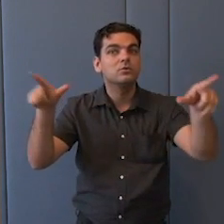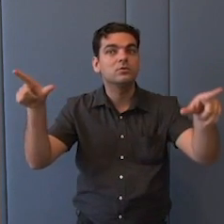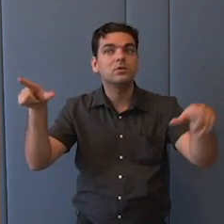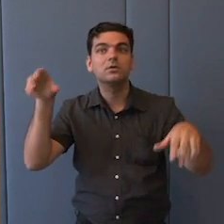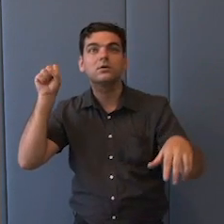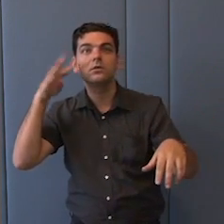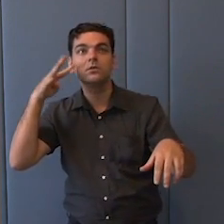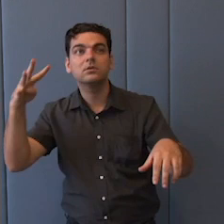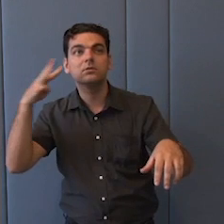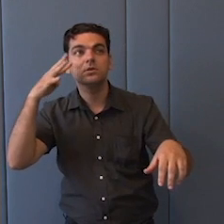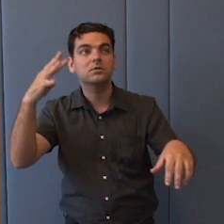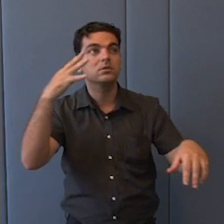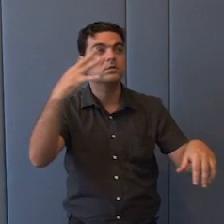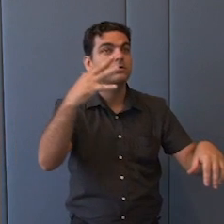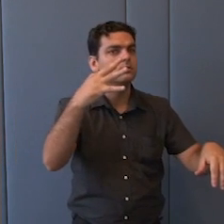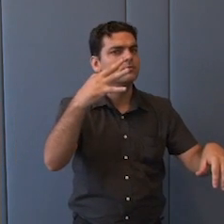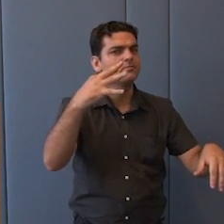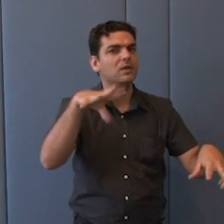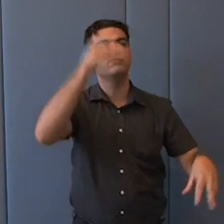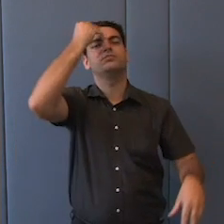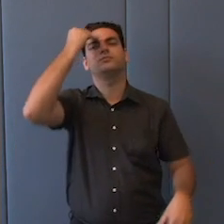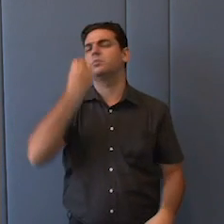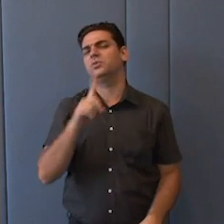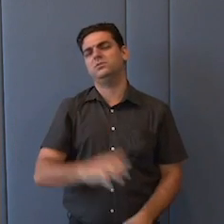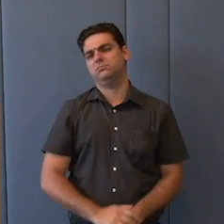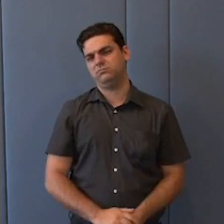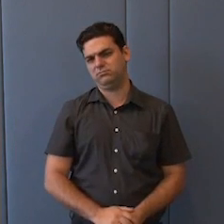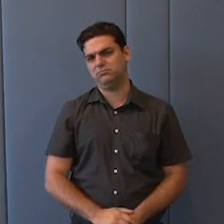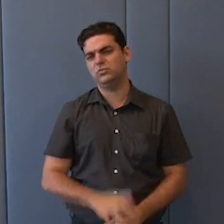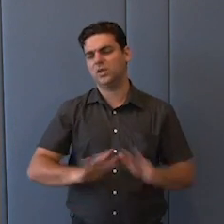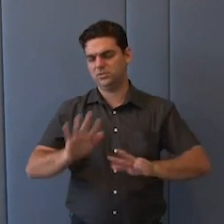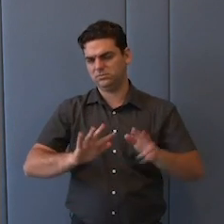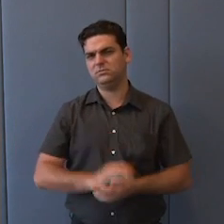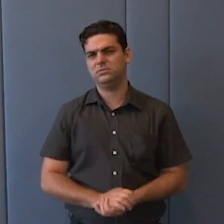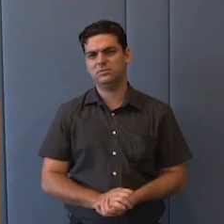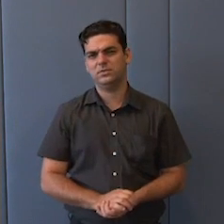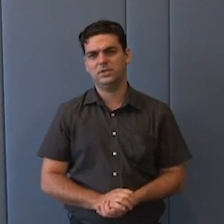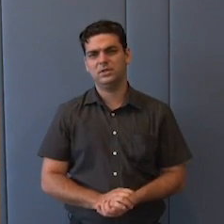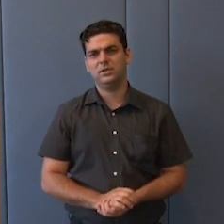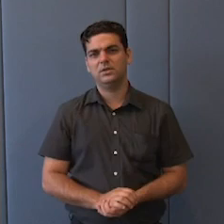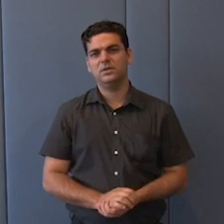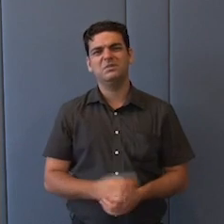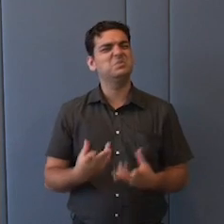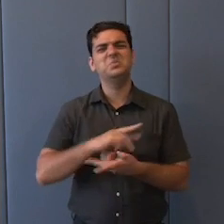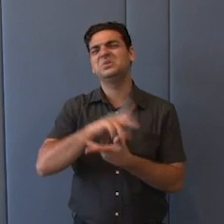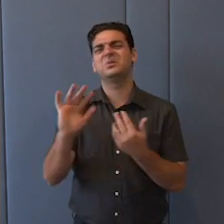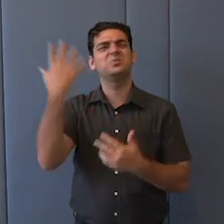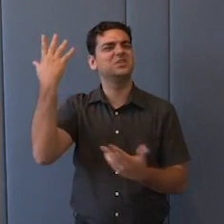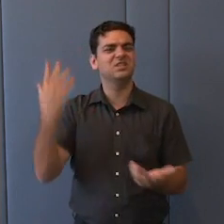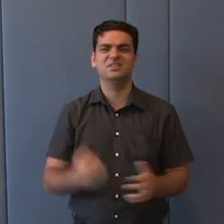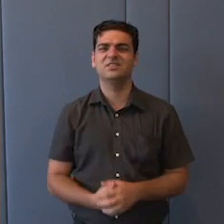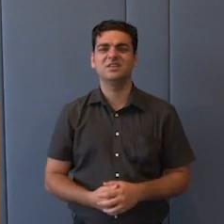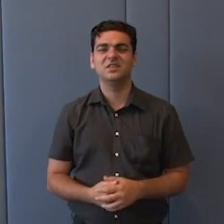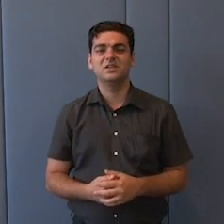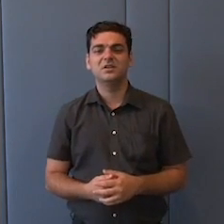que são contra essa unidade do povo. Mas acho que talvez sobretudo isso, além, não só o conteúdo, mas o próprio fato do povo brasileiro se